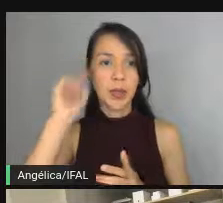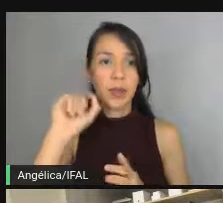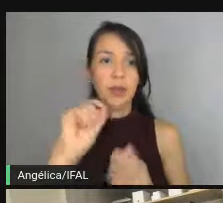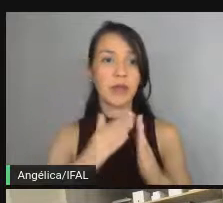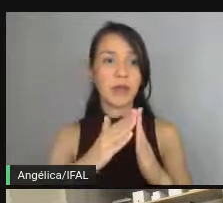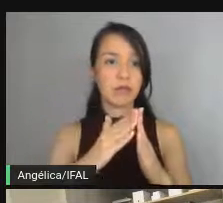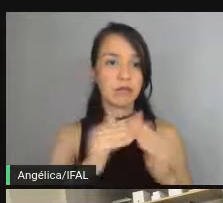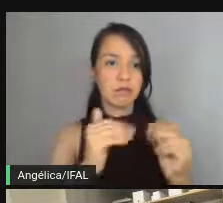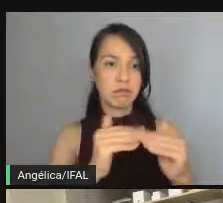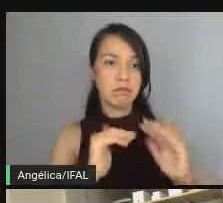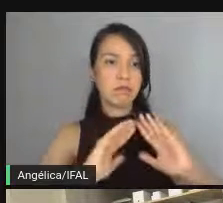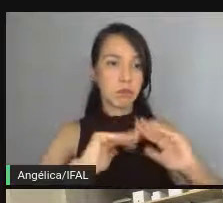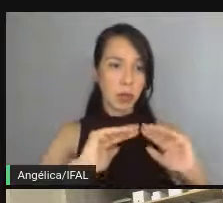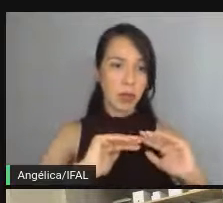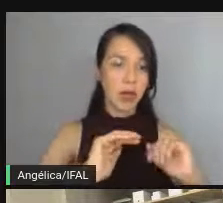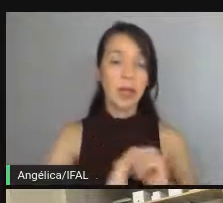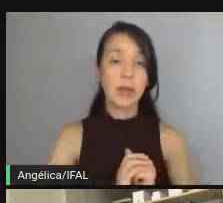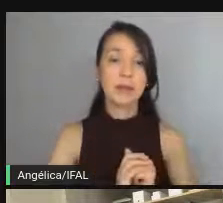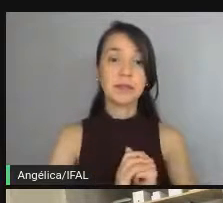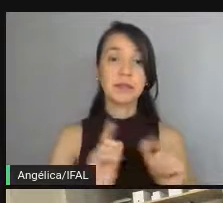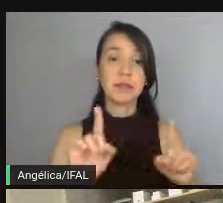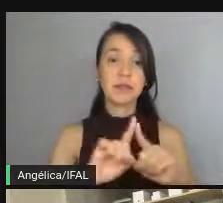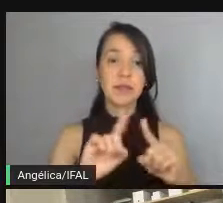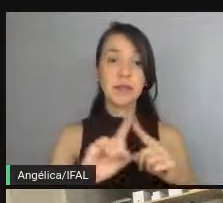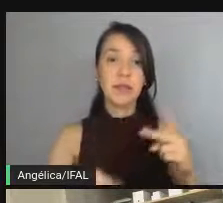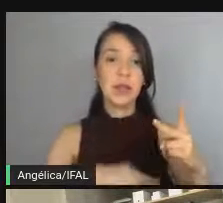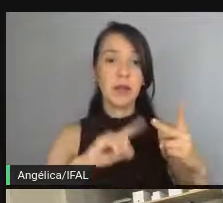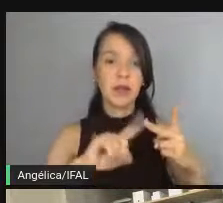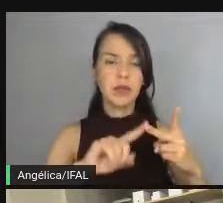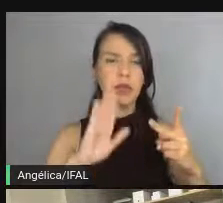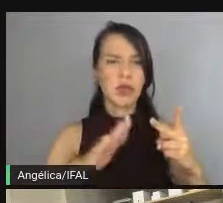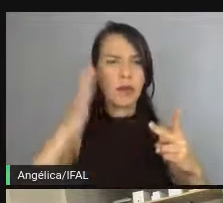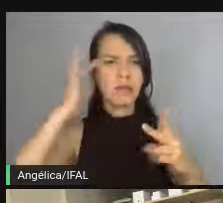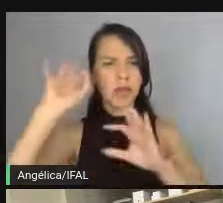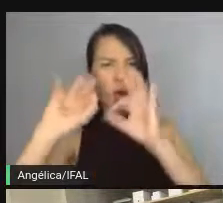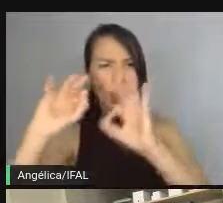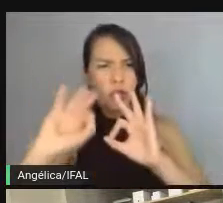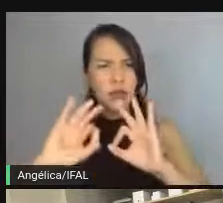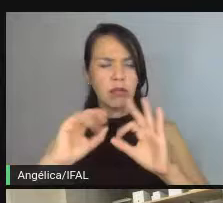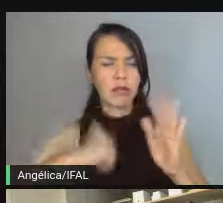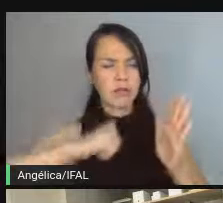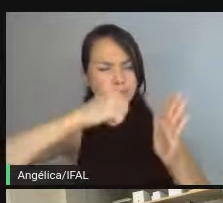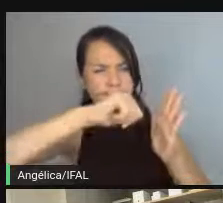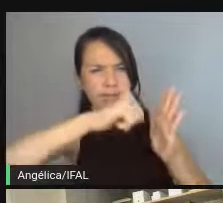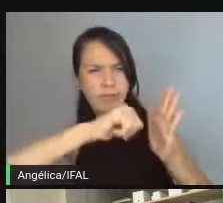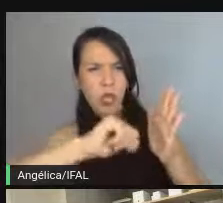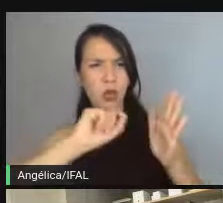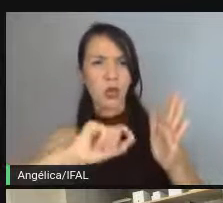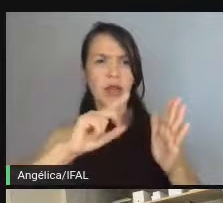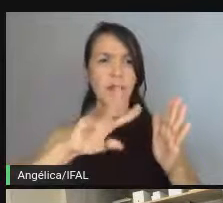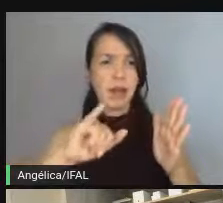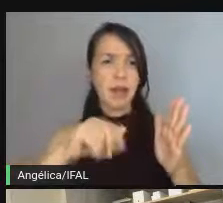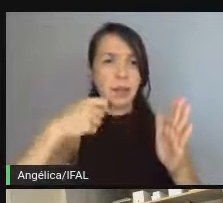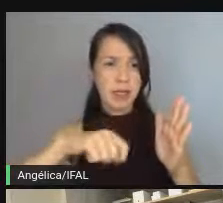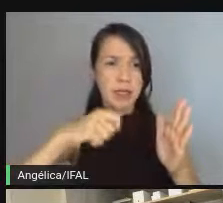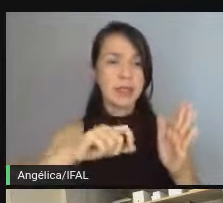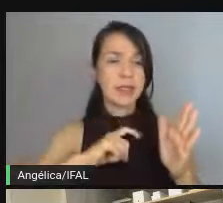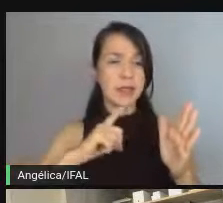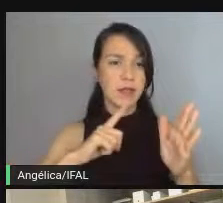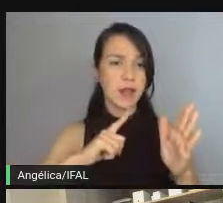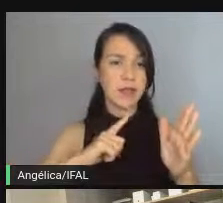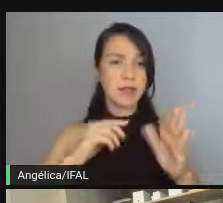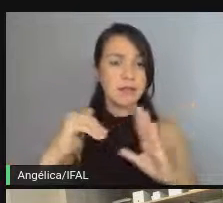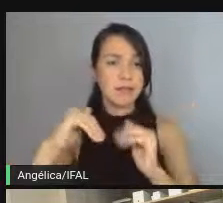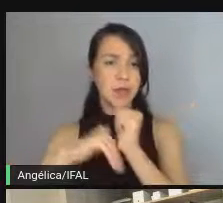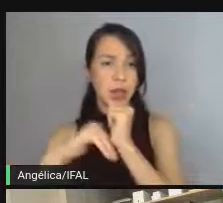passado. Já estruturou o que será necessário fazer? Ou seja, já mapeou mais ou menos o que você precisa